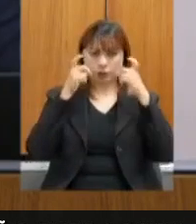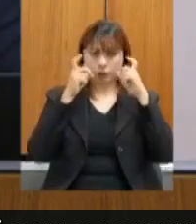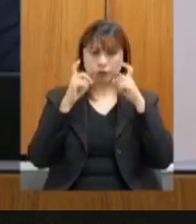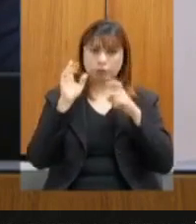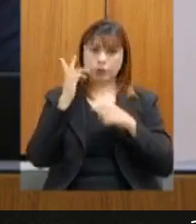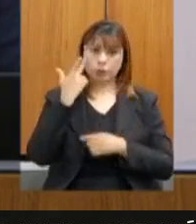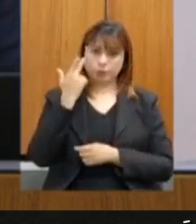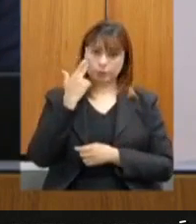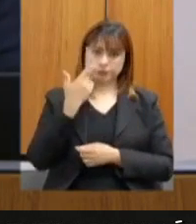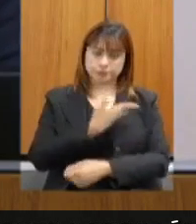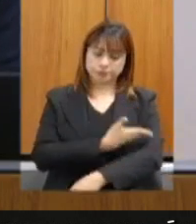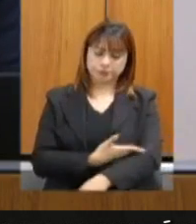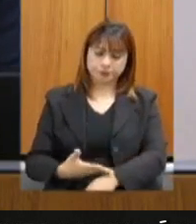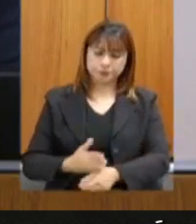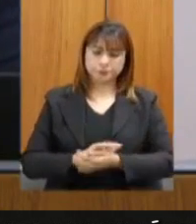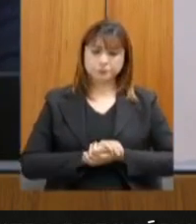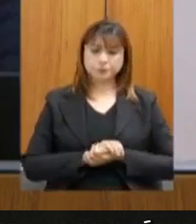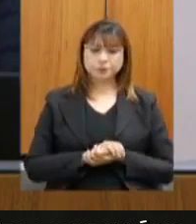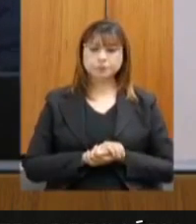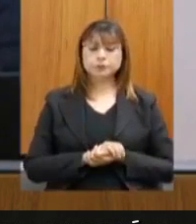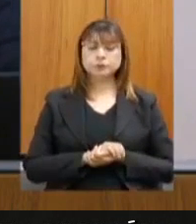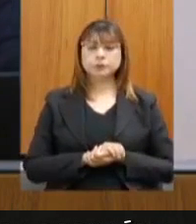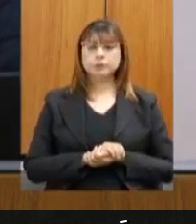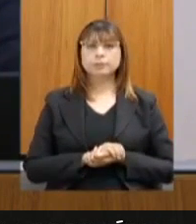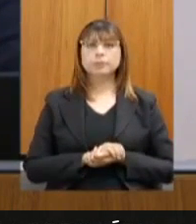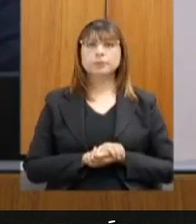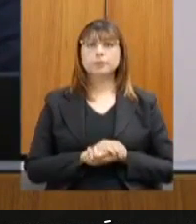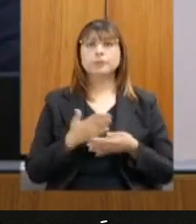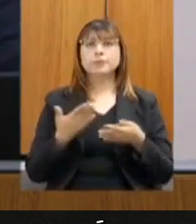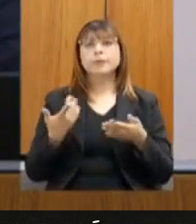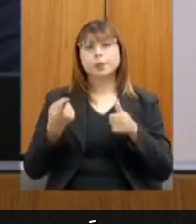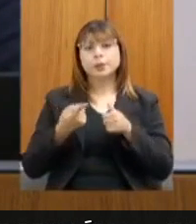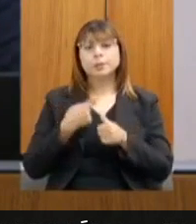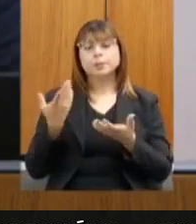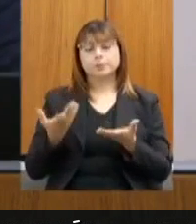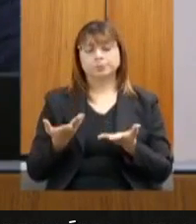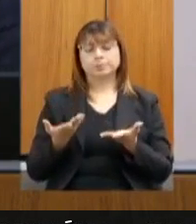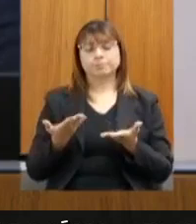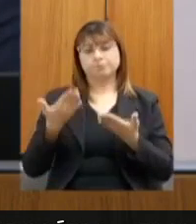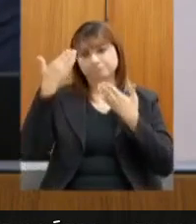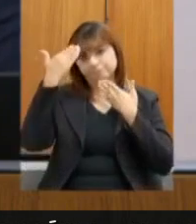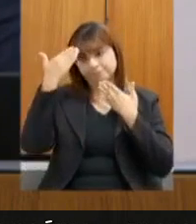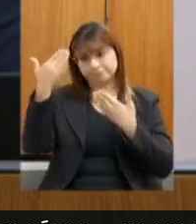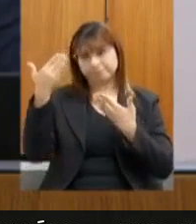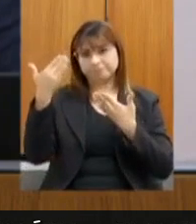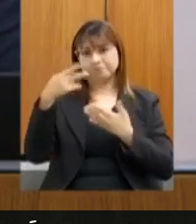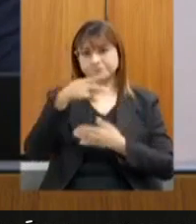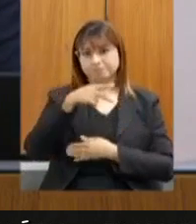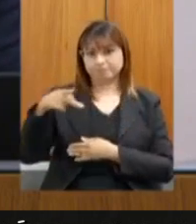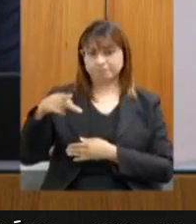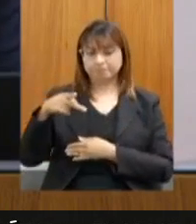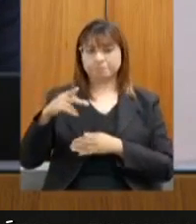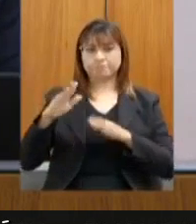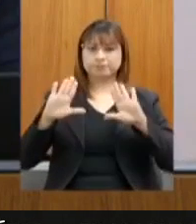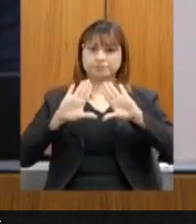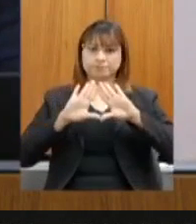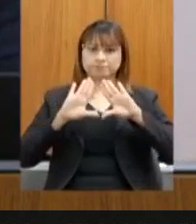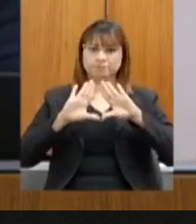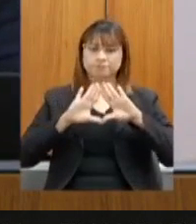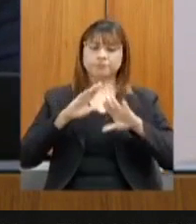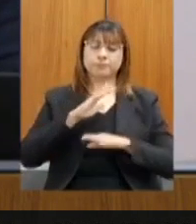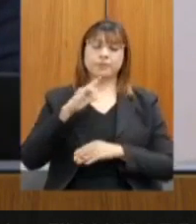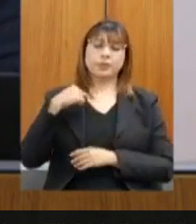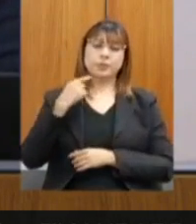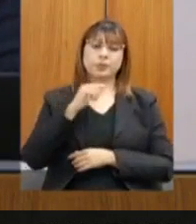Fazendo as considerações iniciais, primeiro agradeço aqui ao presidente da Assembleia Legislativa, deputado